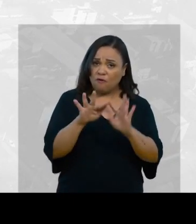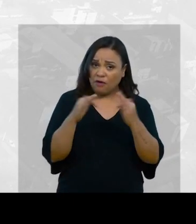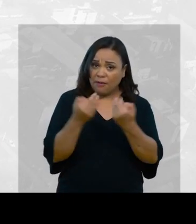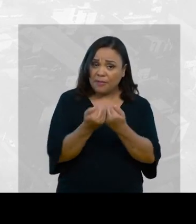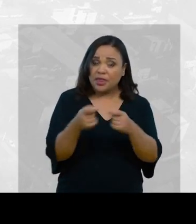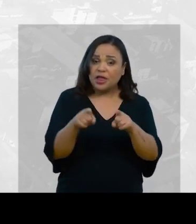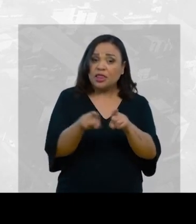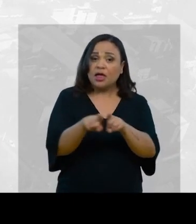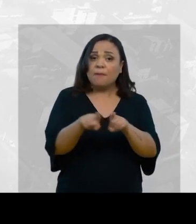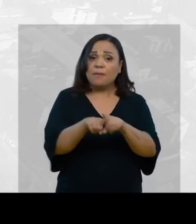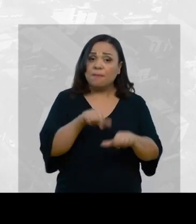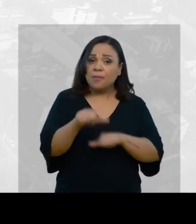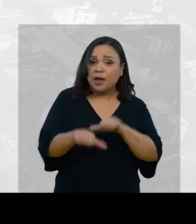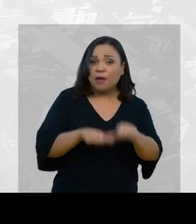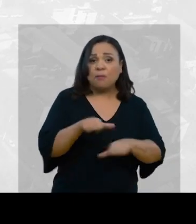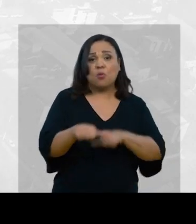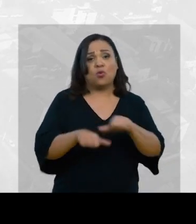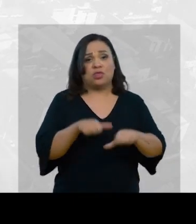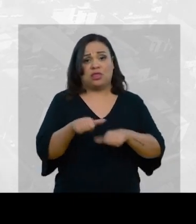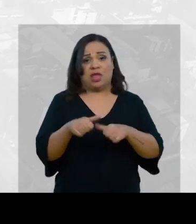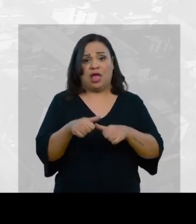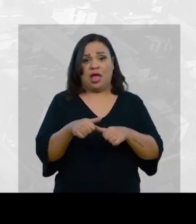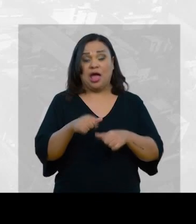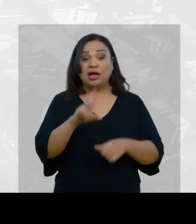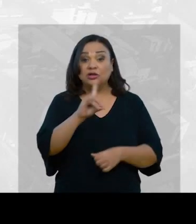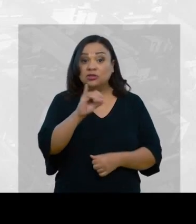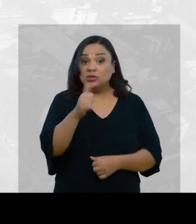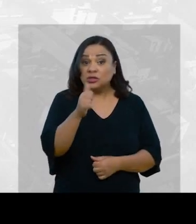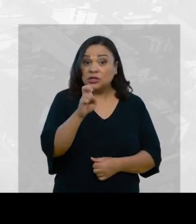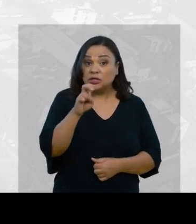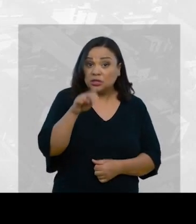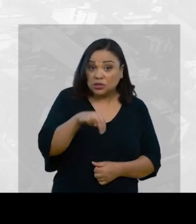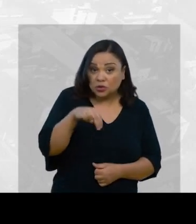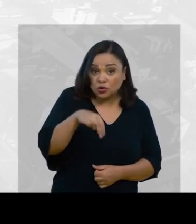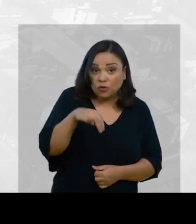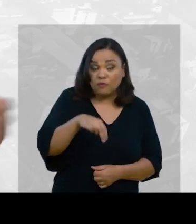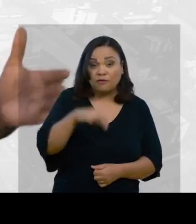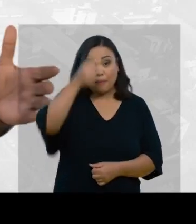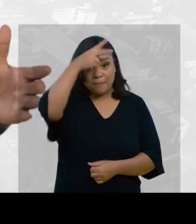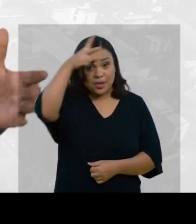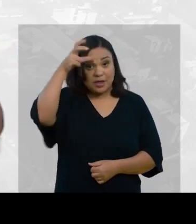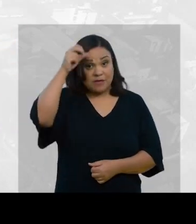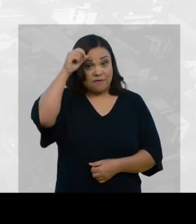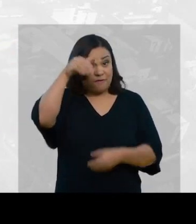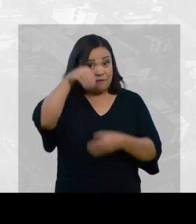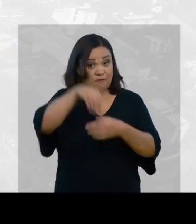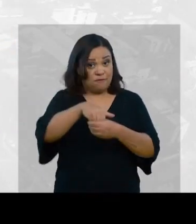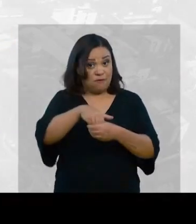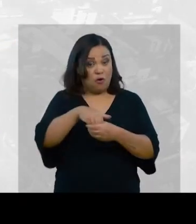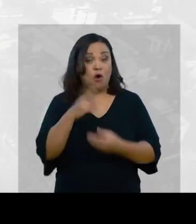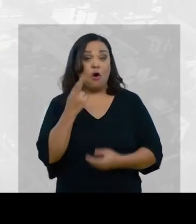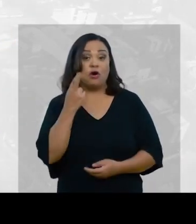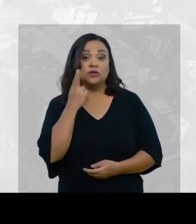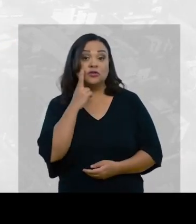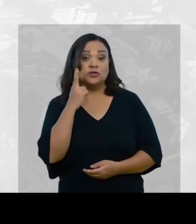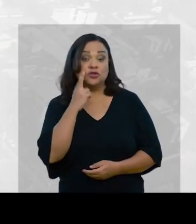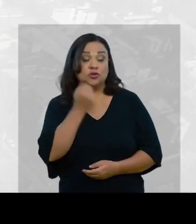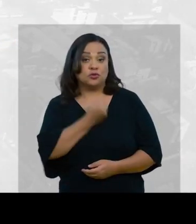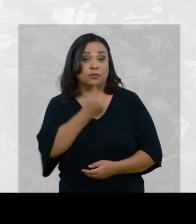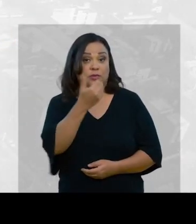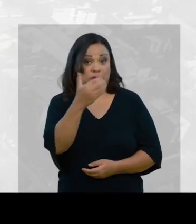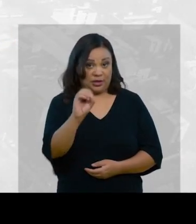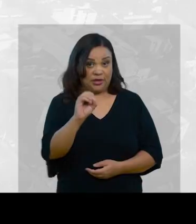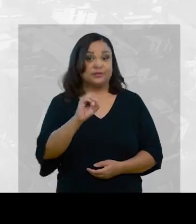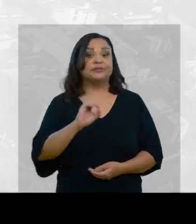família para mudar esta situação. No dia 15 de novembro, para a prefeita, vote. Rosângela